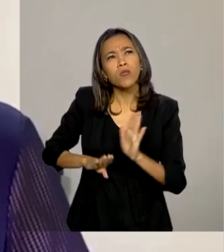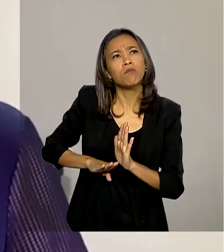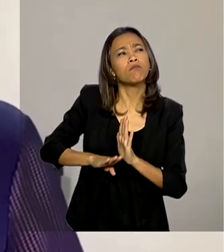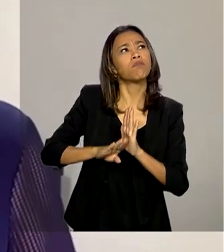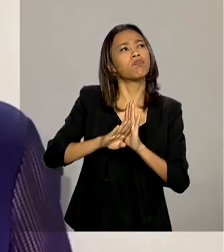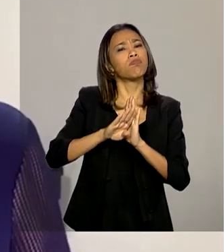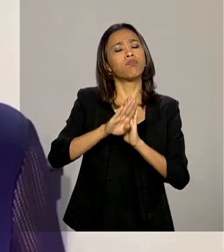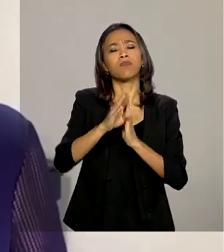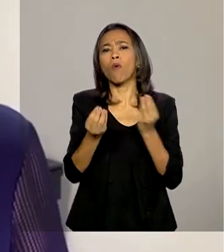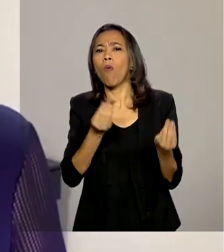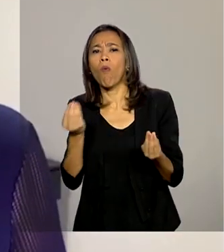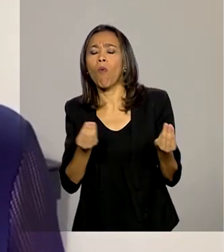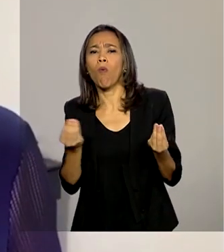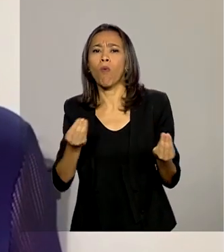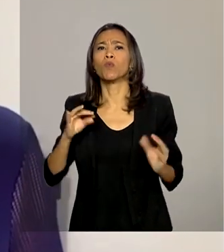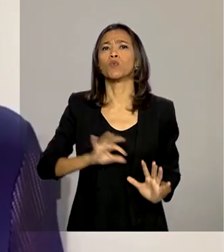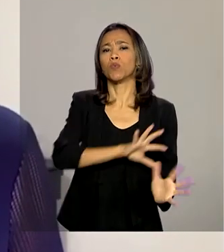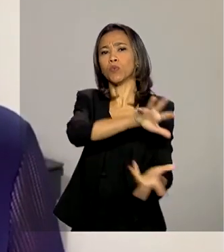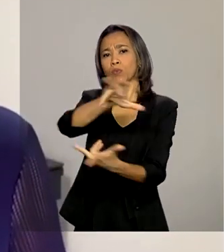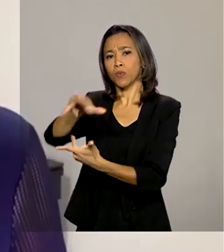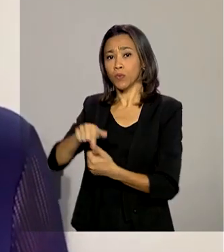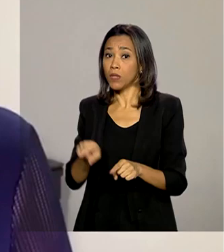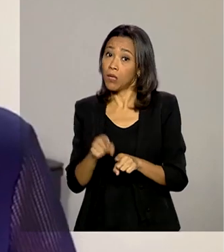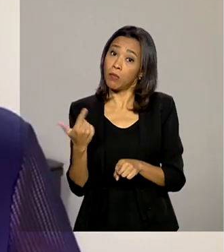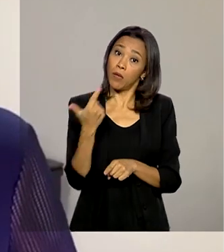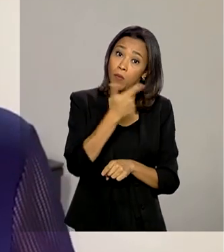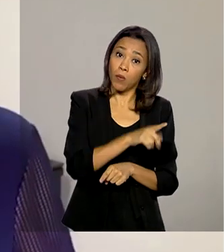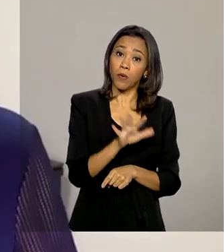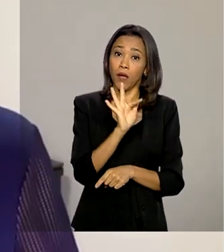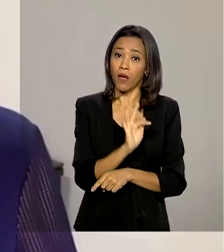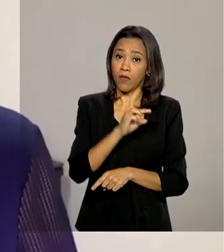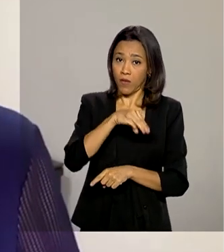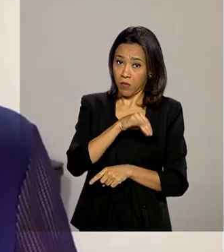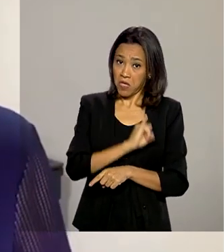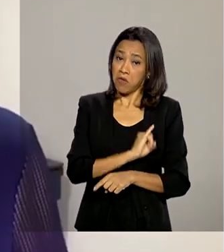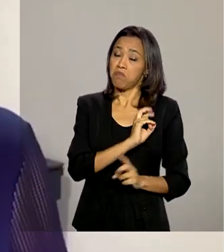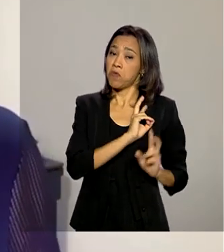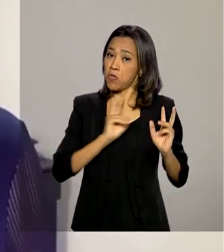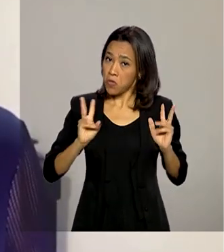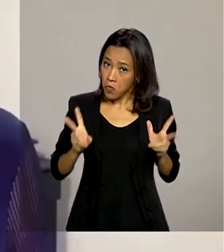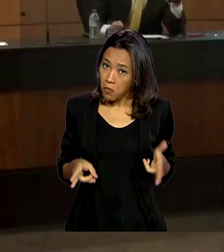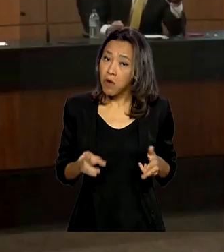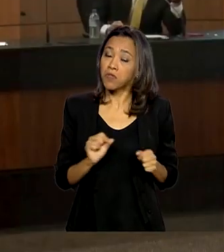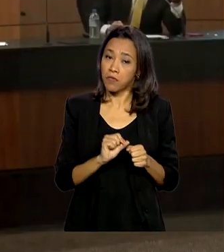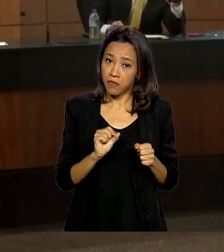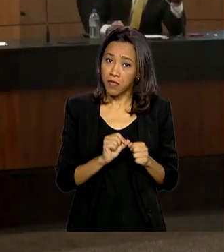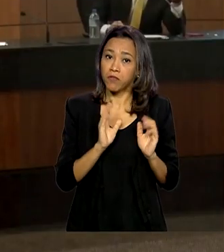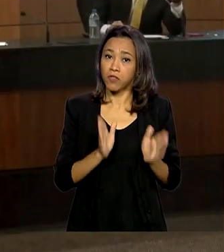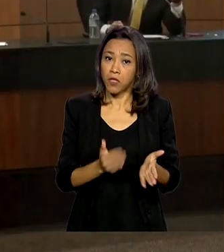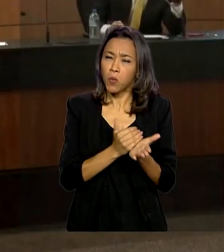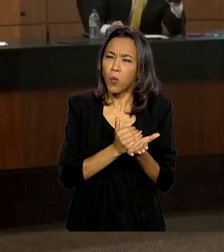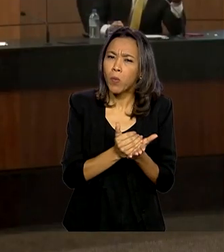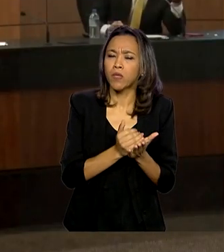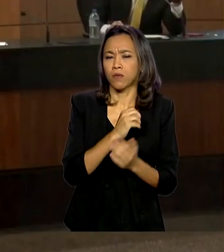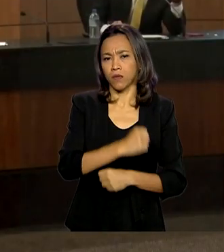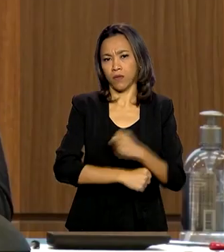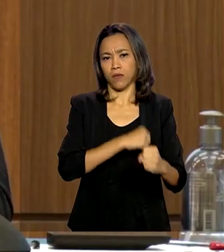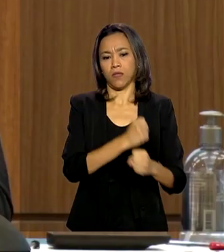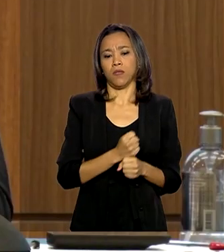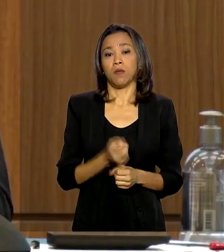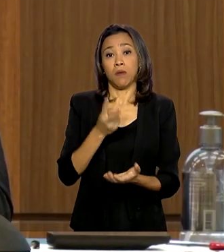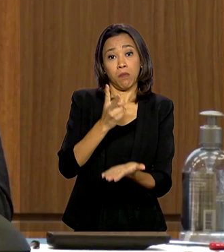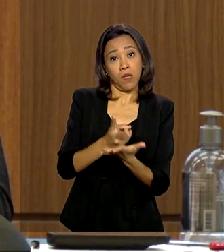o Fundo Monetário Internacional, FMI, já havia feito o mesmo no começo do ano. Mesmo com a revisão de